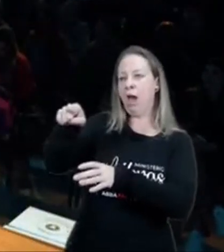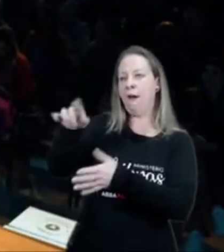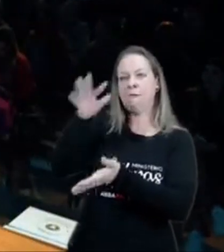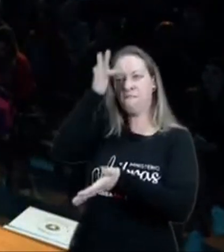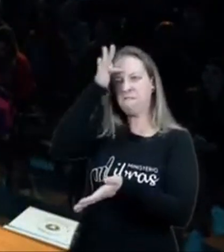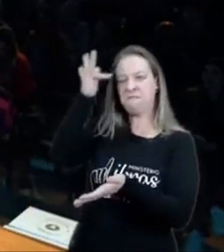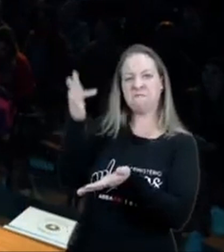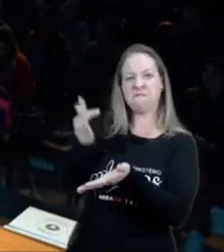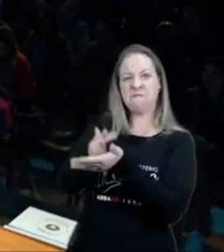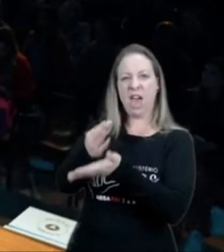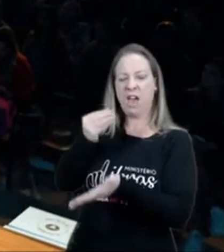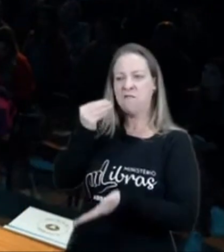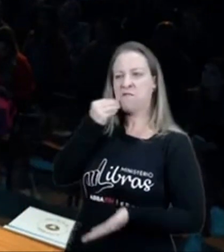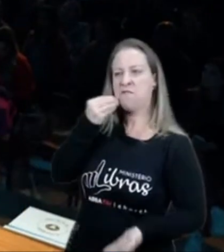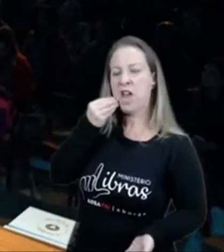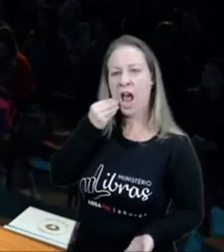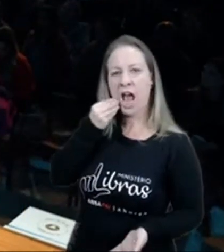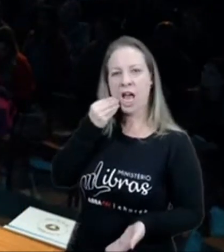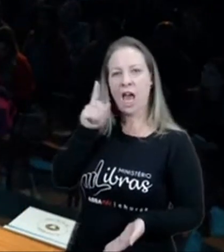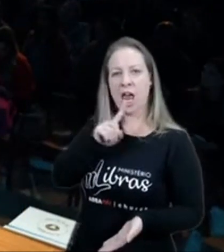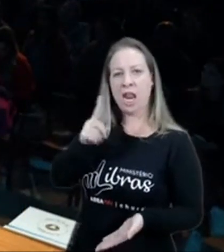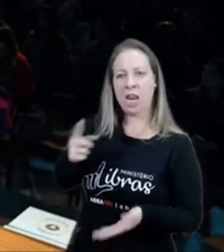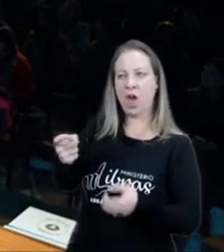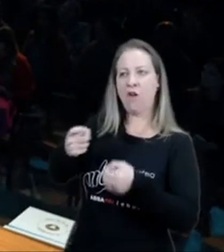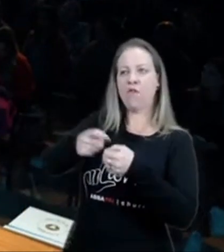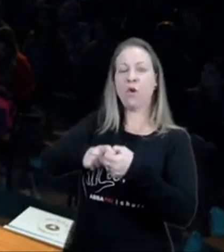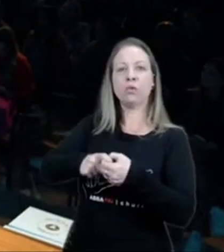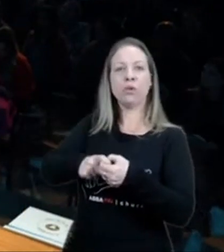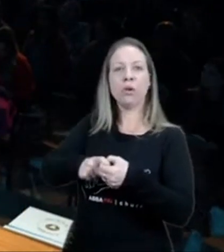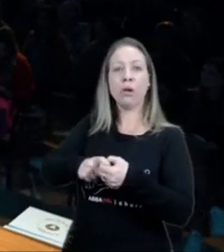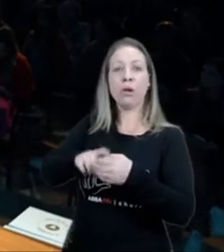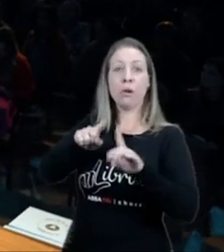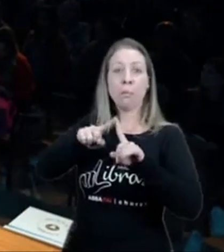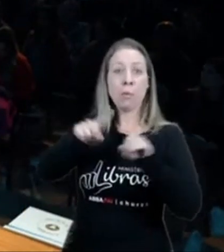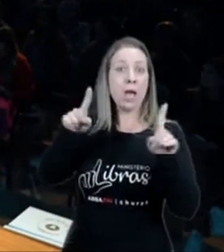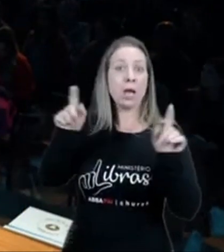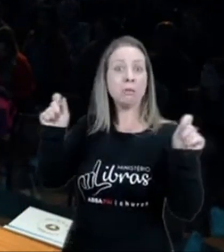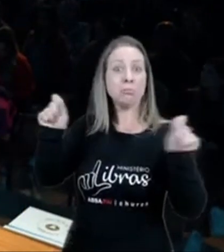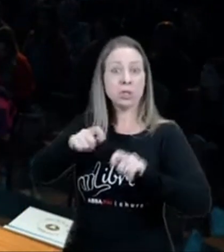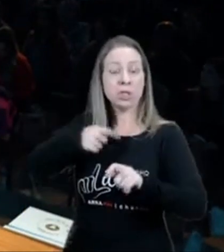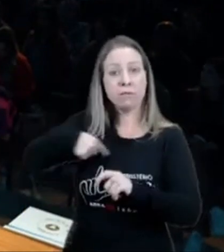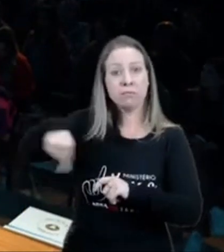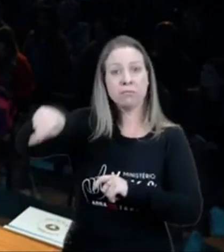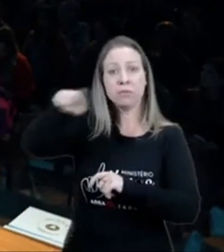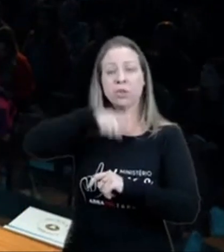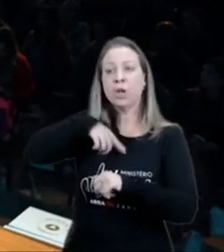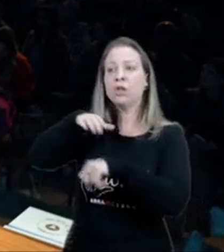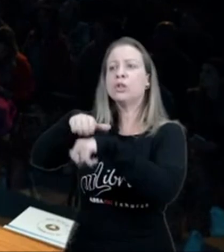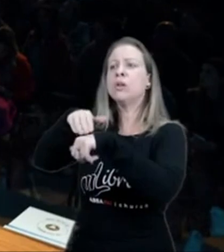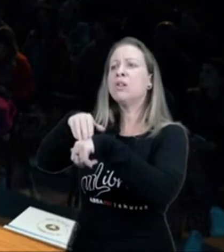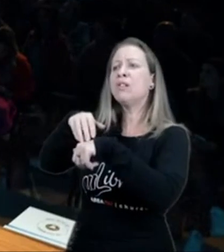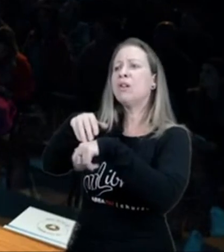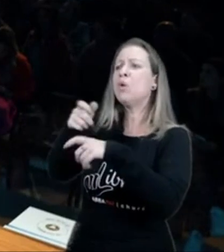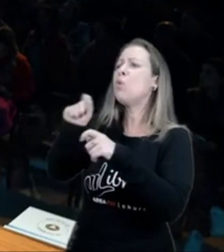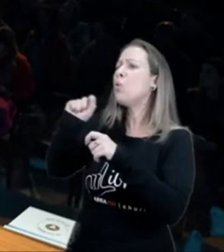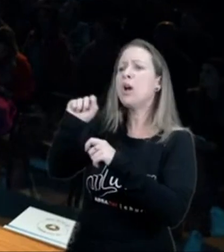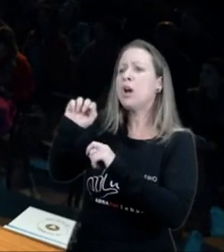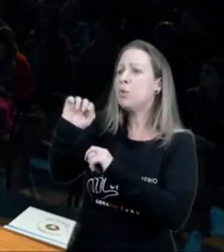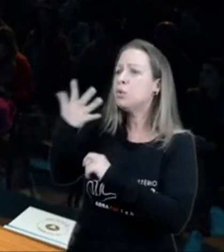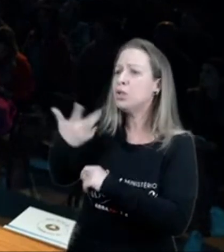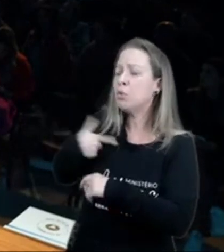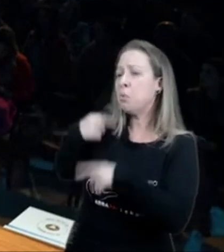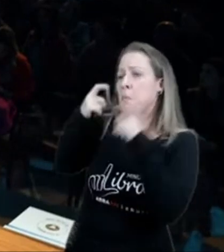ou você pode dizer assim, ô meu irmão, eu não te vi mais, cadê você? Ah, eu, eu, irmãos, é